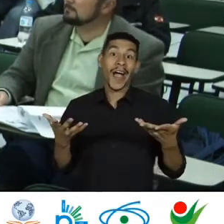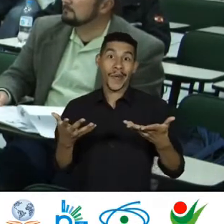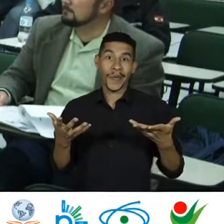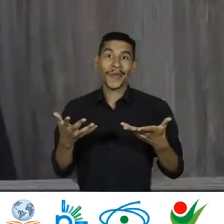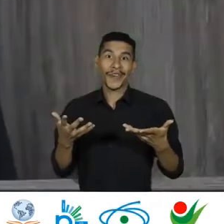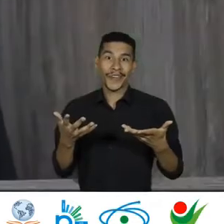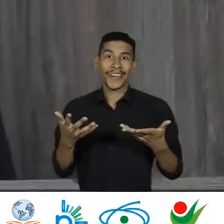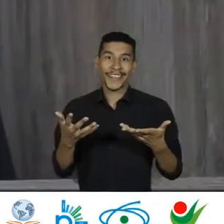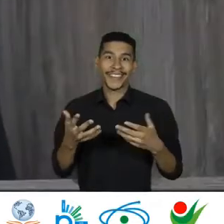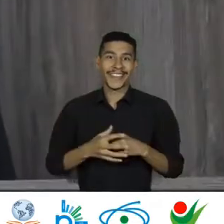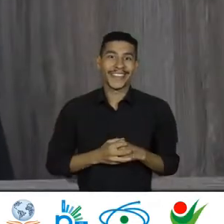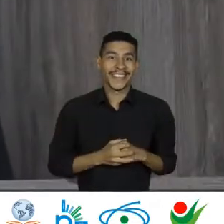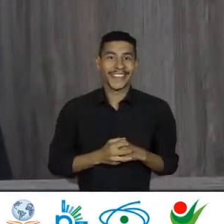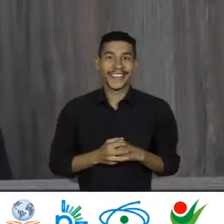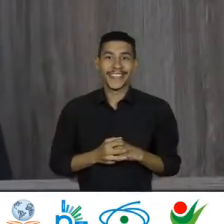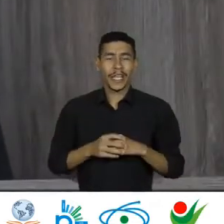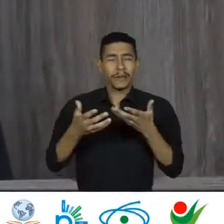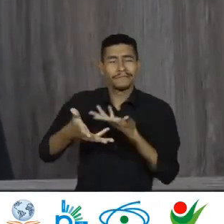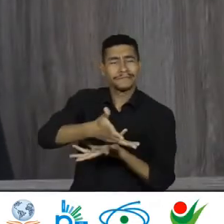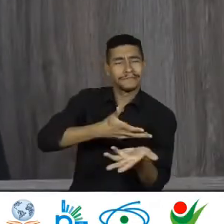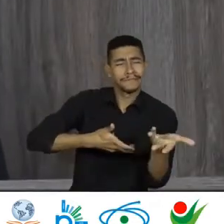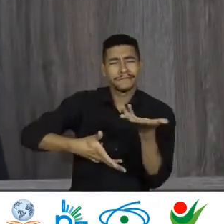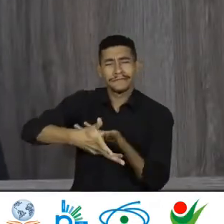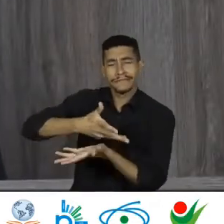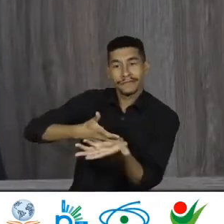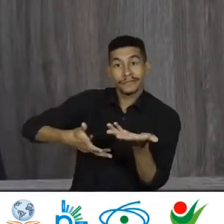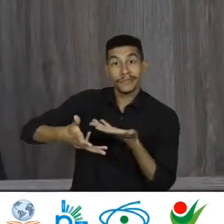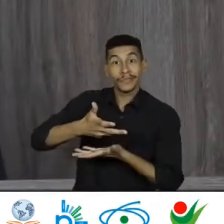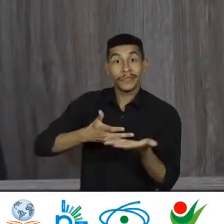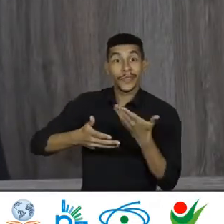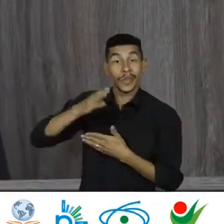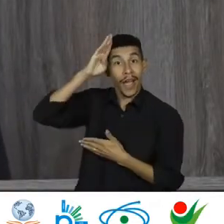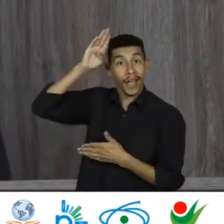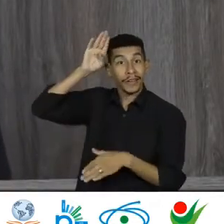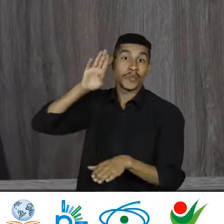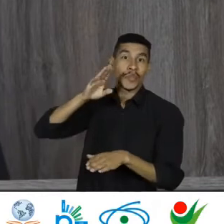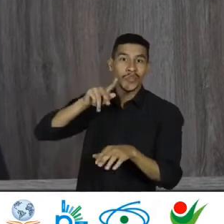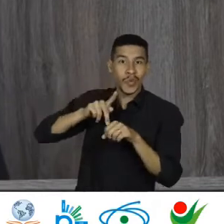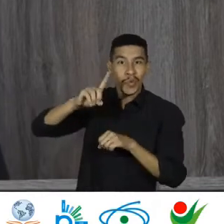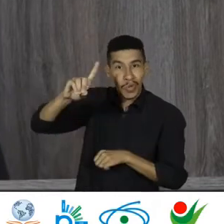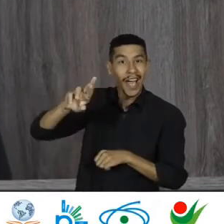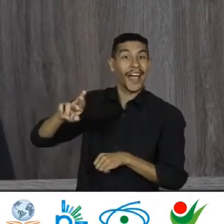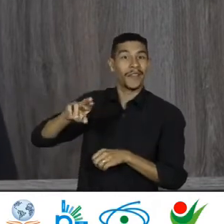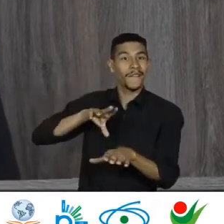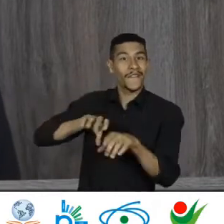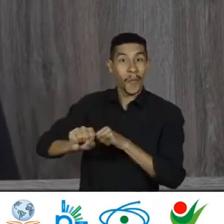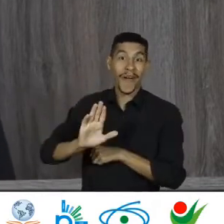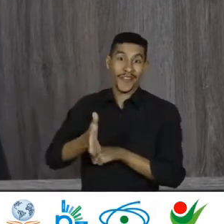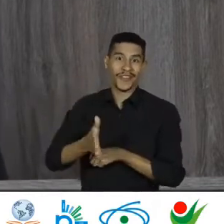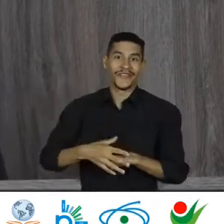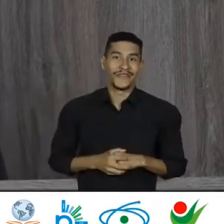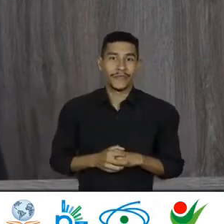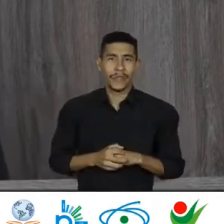trazendo as socializações também dos nossos doutorandos. O propósito